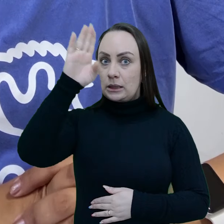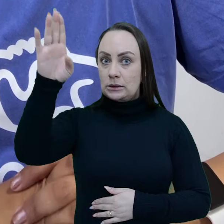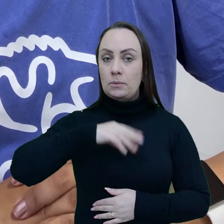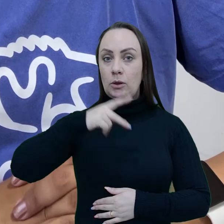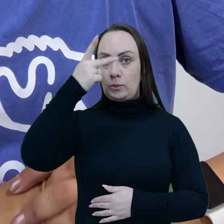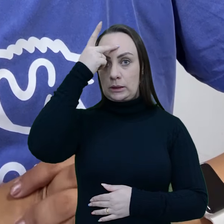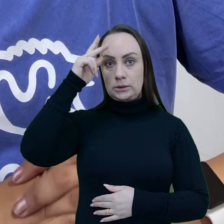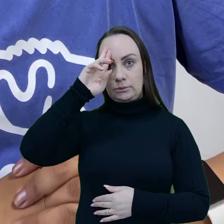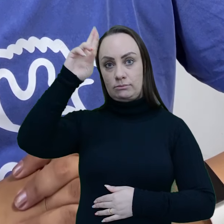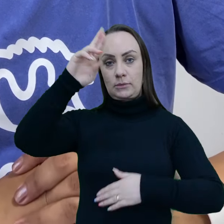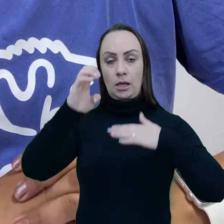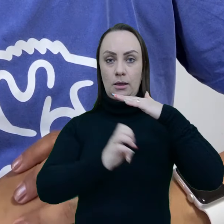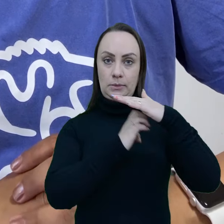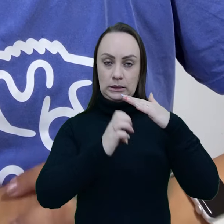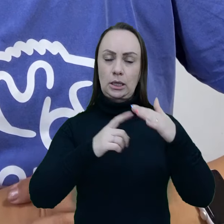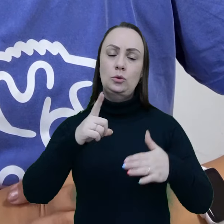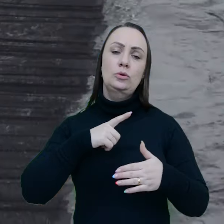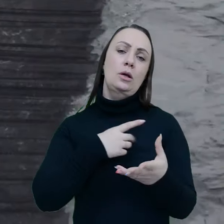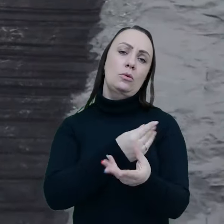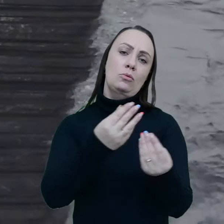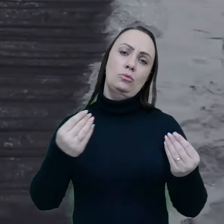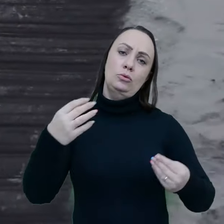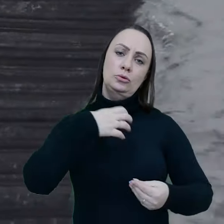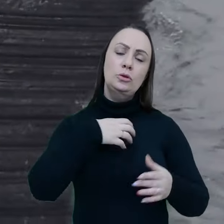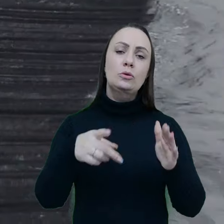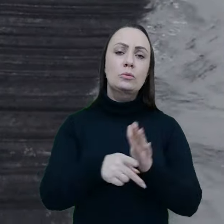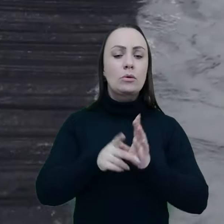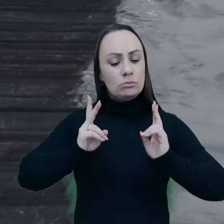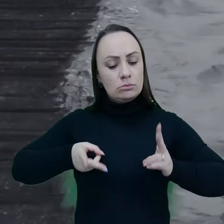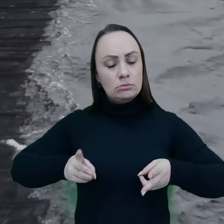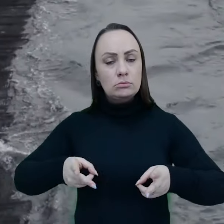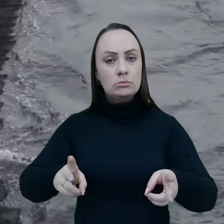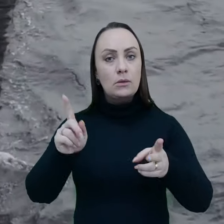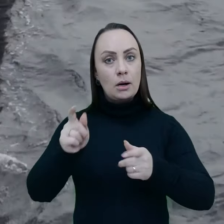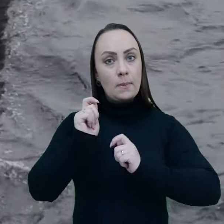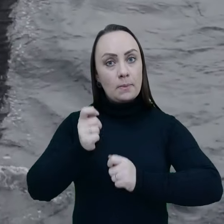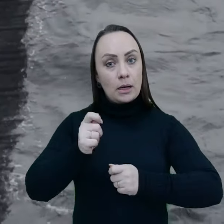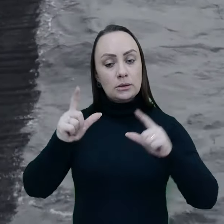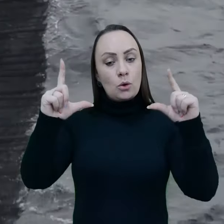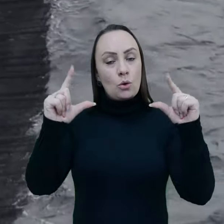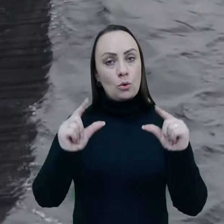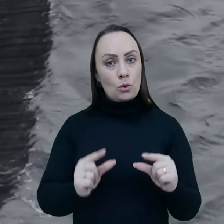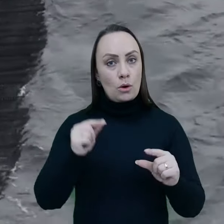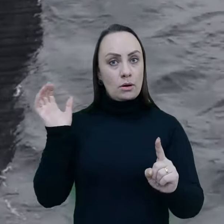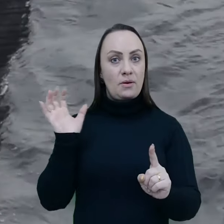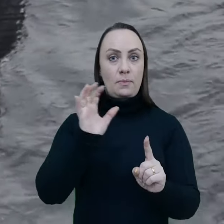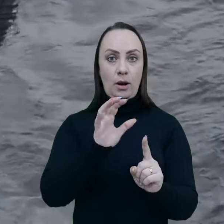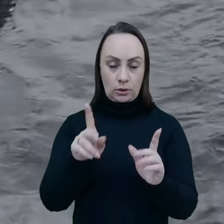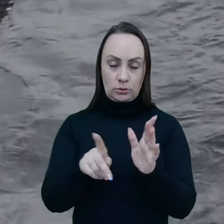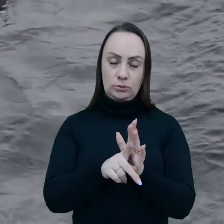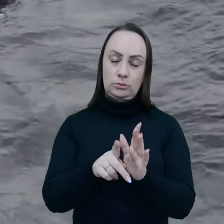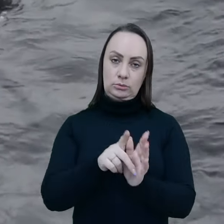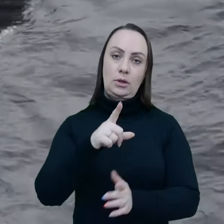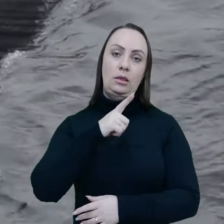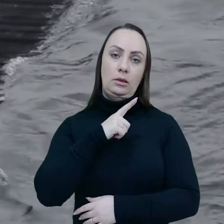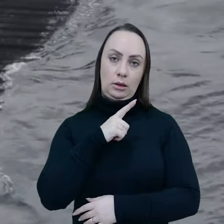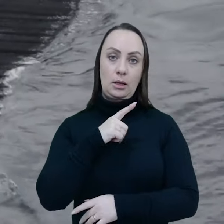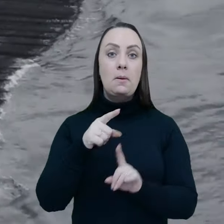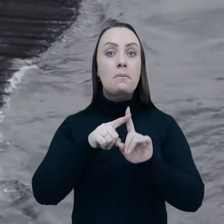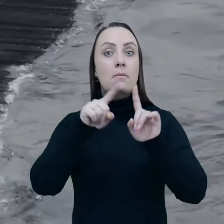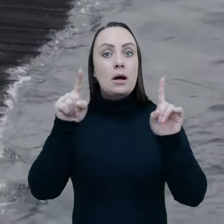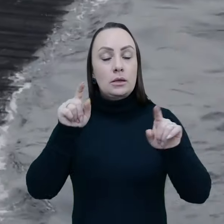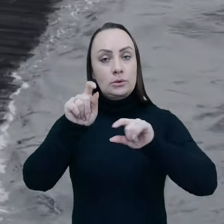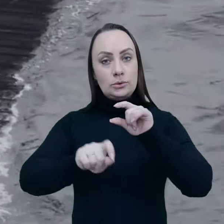questão, principalmente com os empresários. Existiram muitas formas de se tentar ordenar esse tipo de pesca na tentativa de reduzir ou